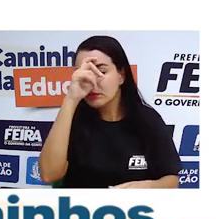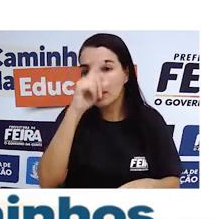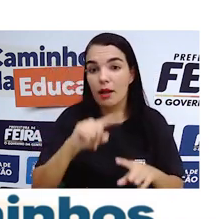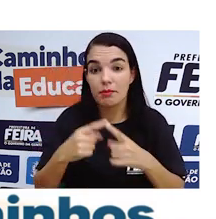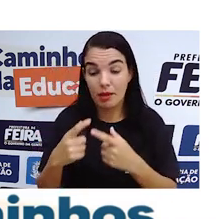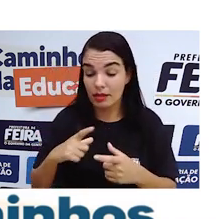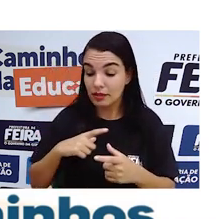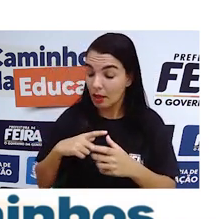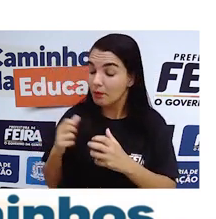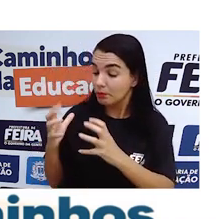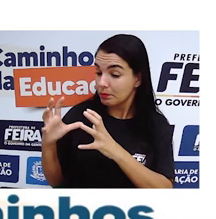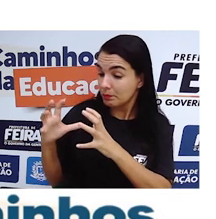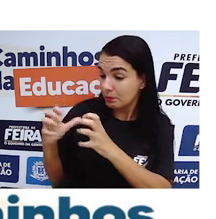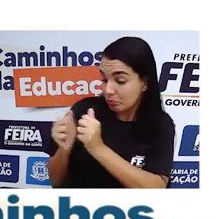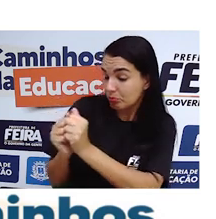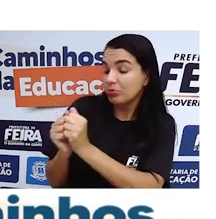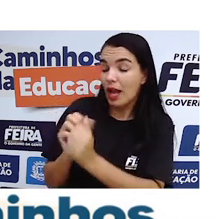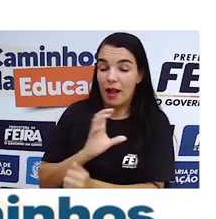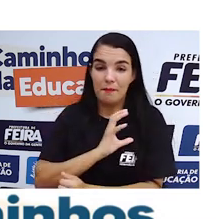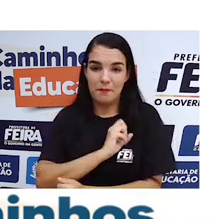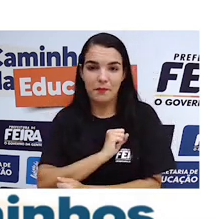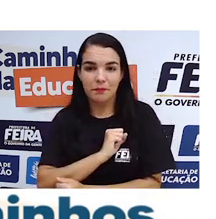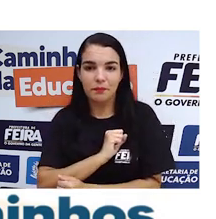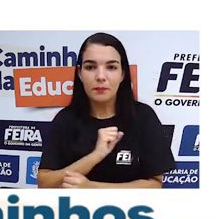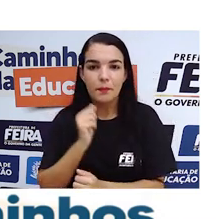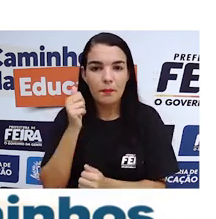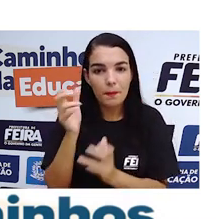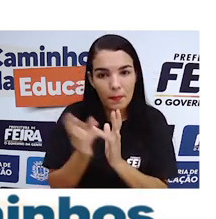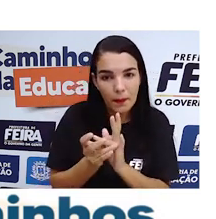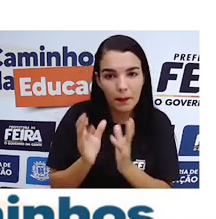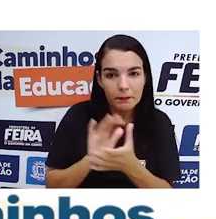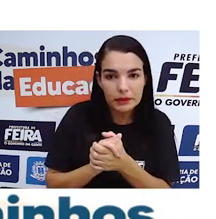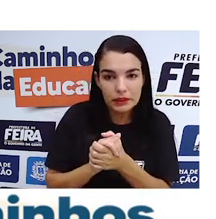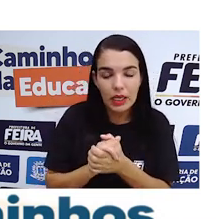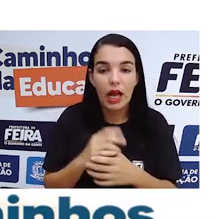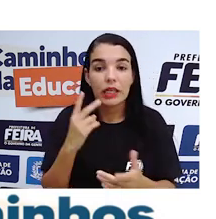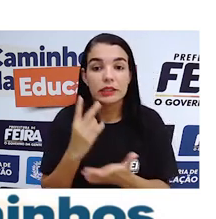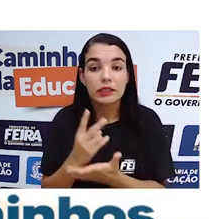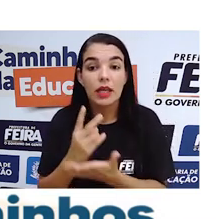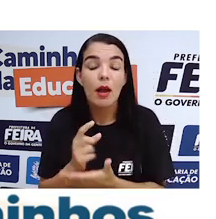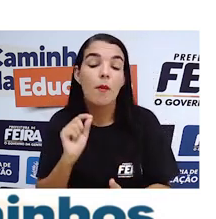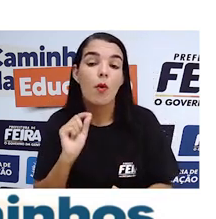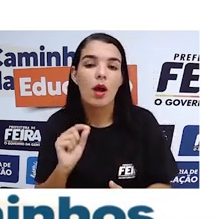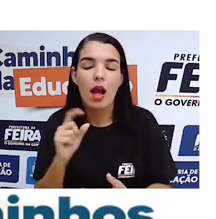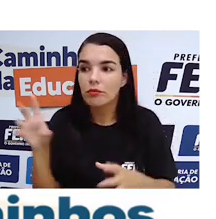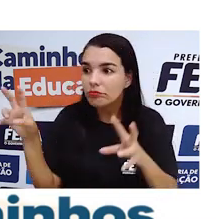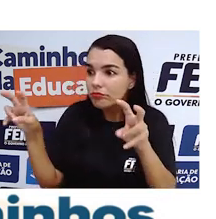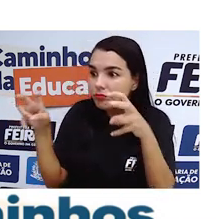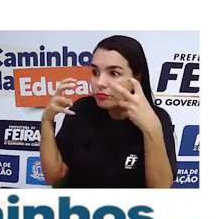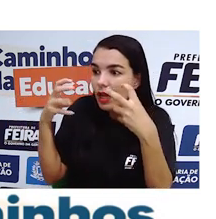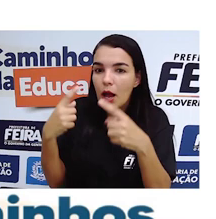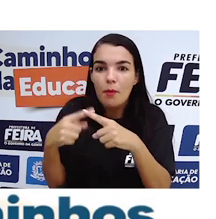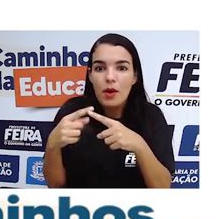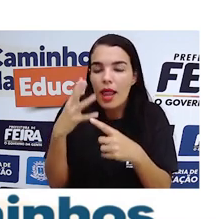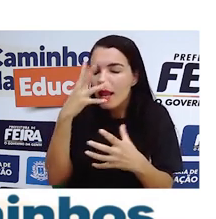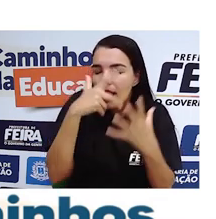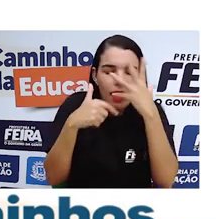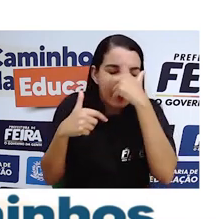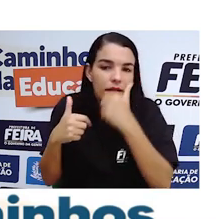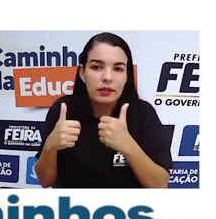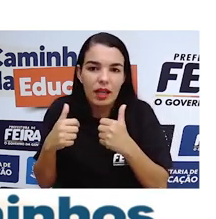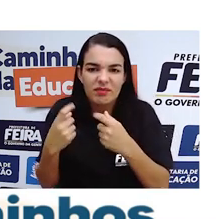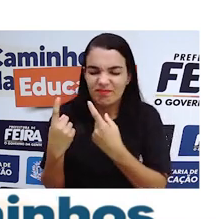com o seu marido Hades. Perséfone, por sua beleza, sempre atraiu muitos olhares. É inimiga de Afrodite,